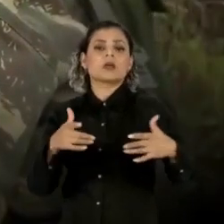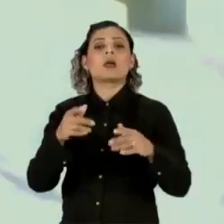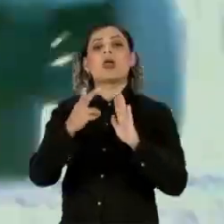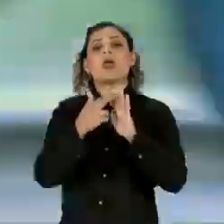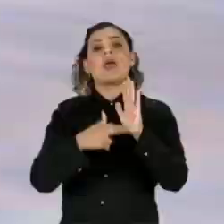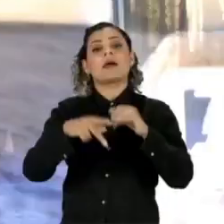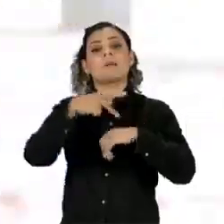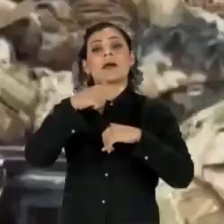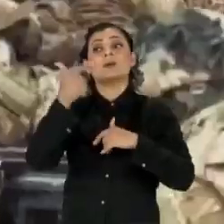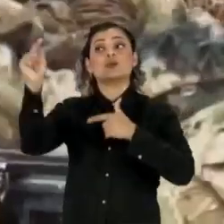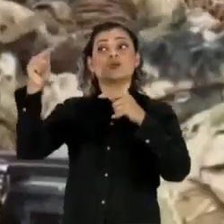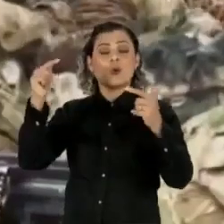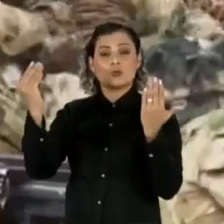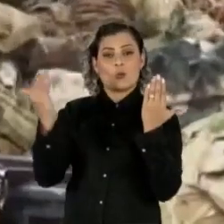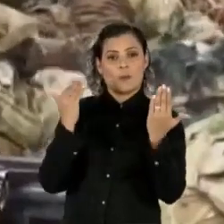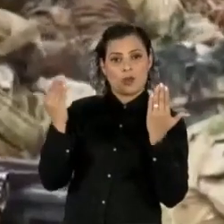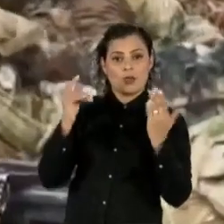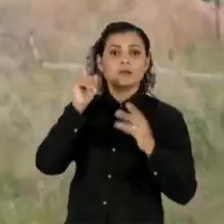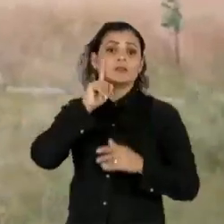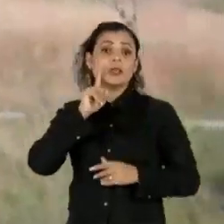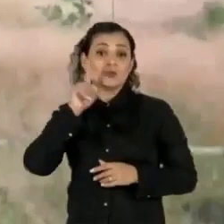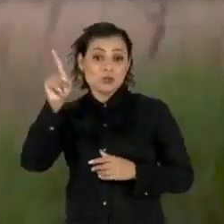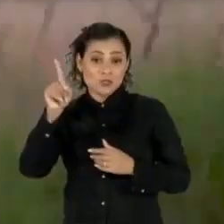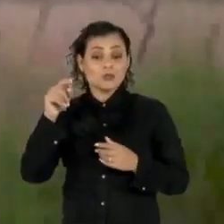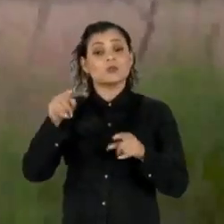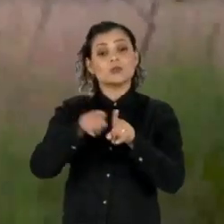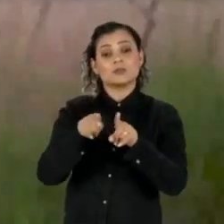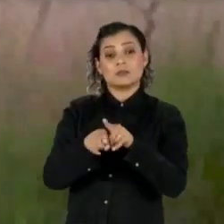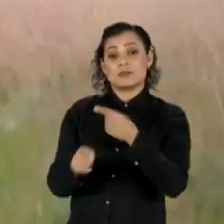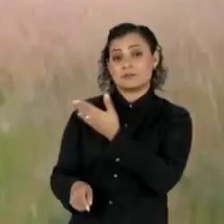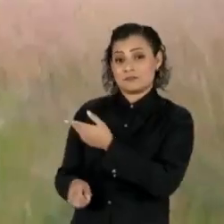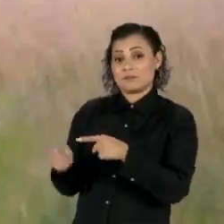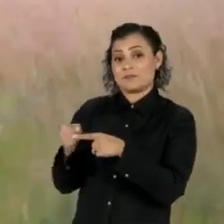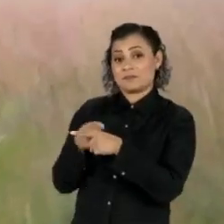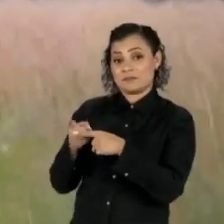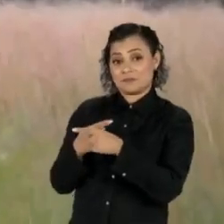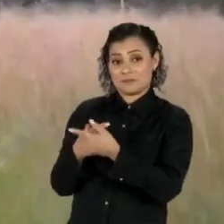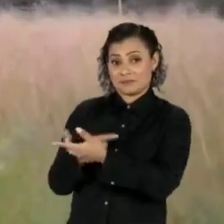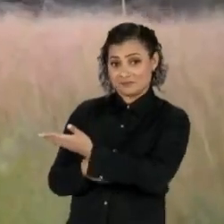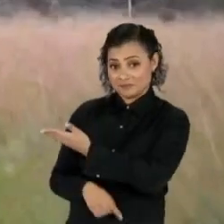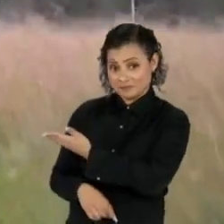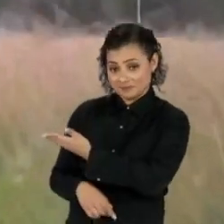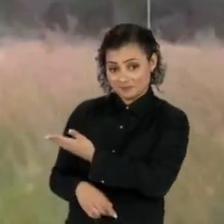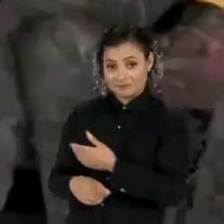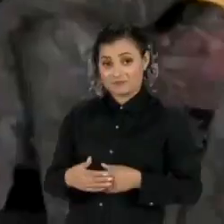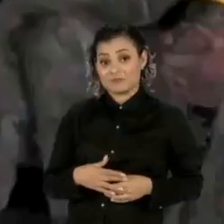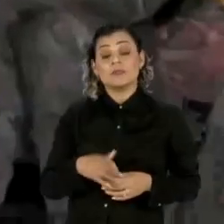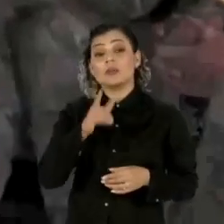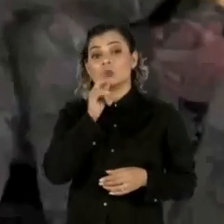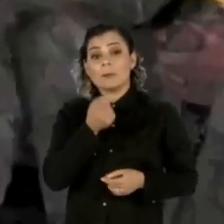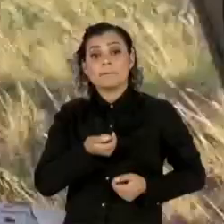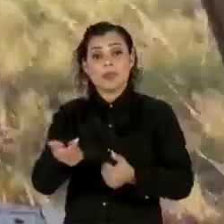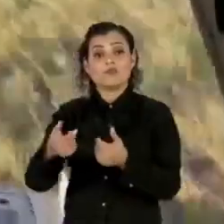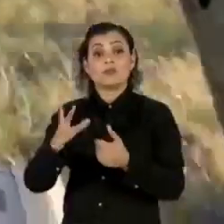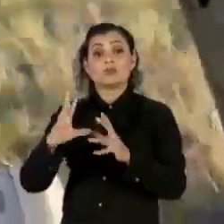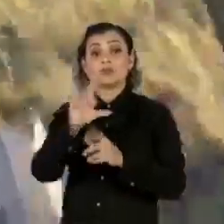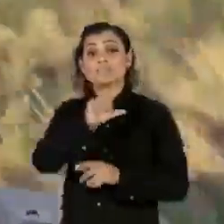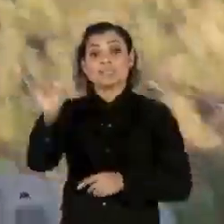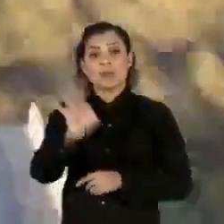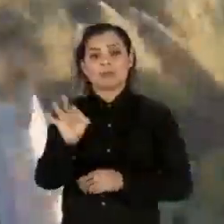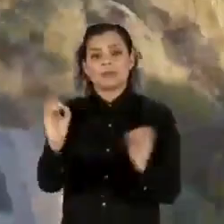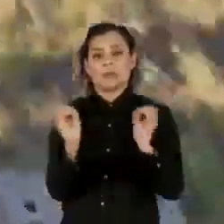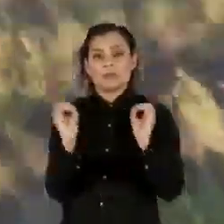normas em outros países, como os Estados Unidos e o Reino Unido, onde eles nem recebem o benefício integral, segundo a análise de